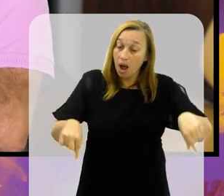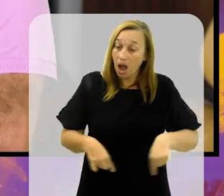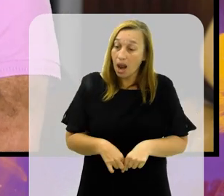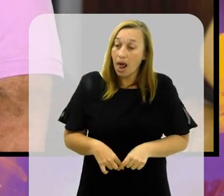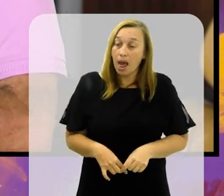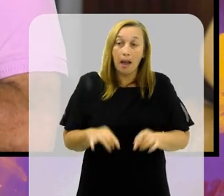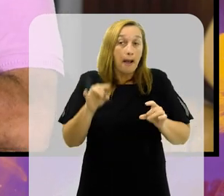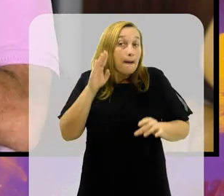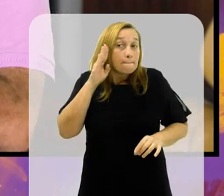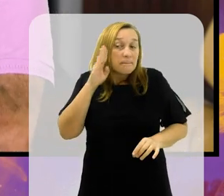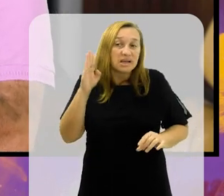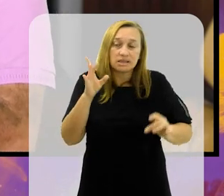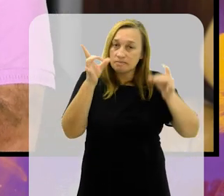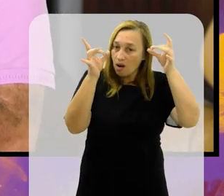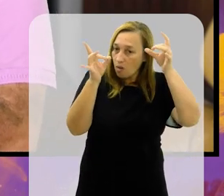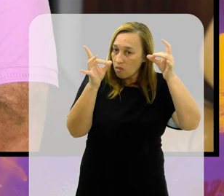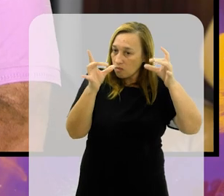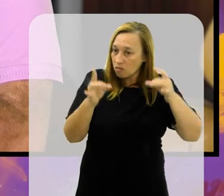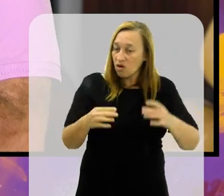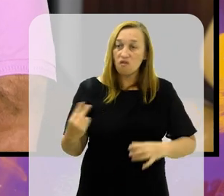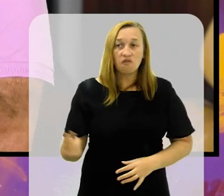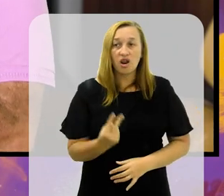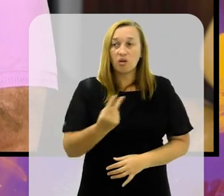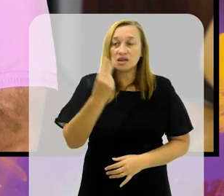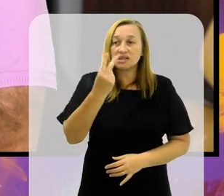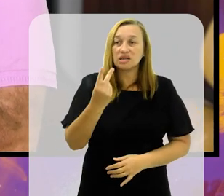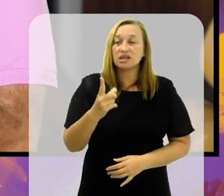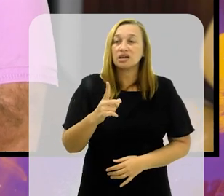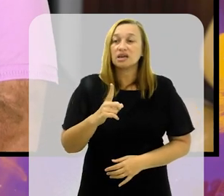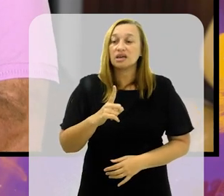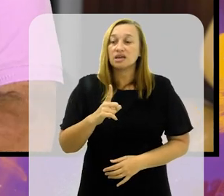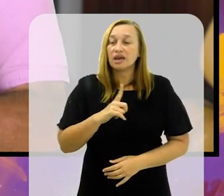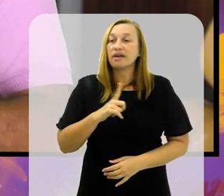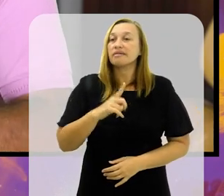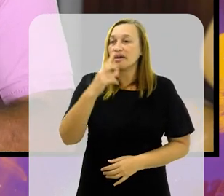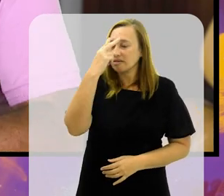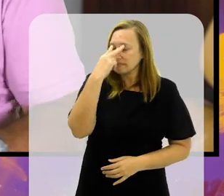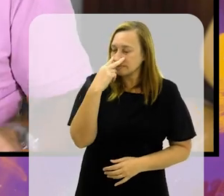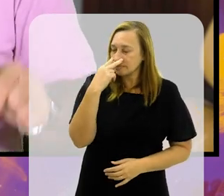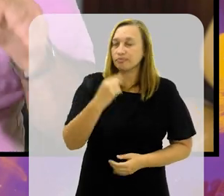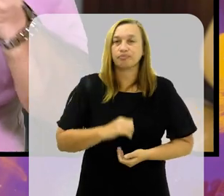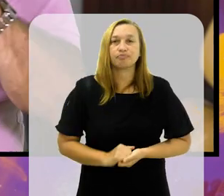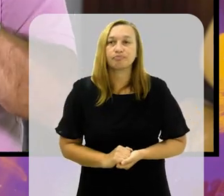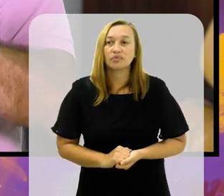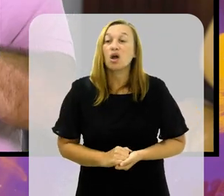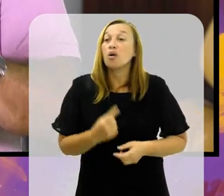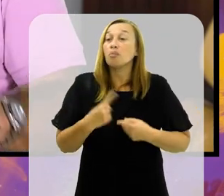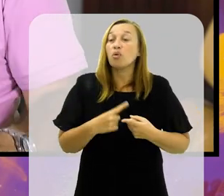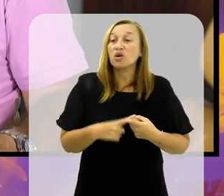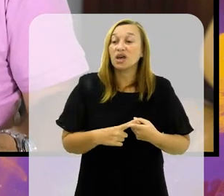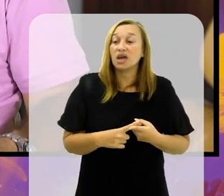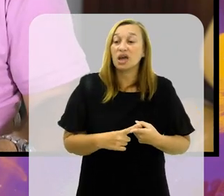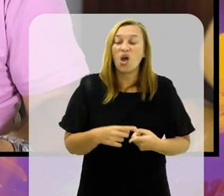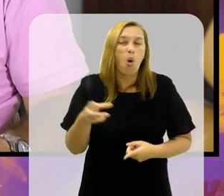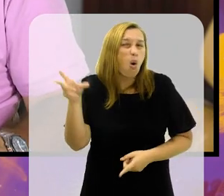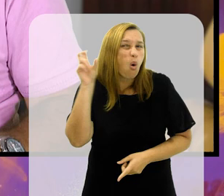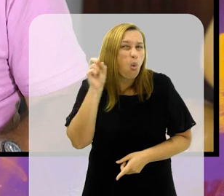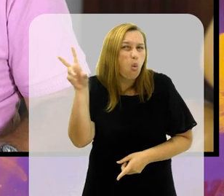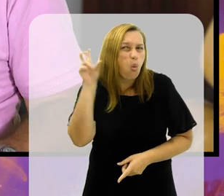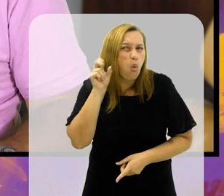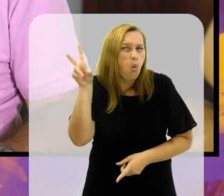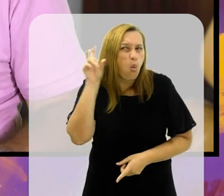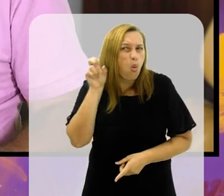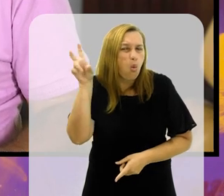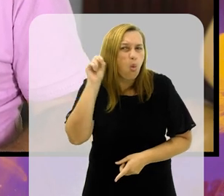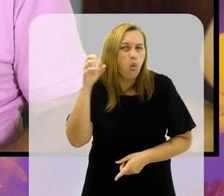uma área valorizando as pessoas que têm deficiência visual. Por quê? Porque eles, no estádio, ouvindo as